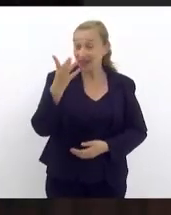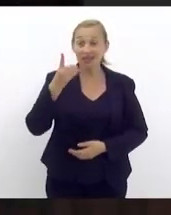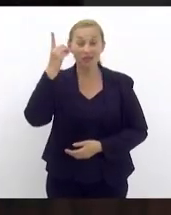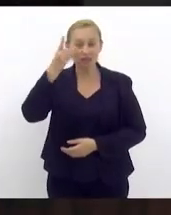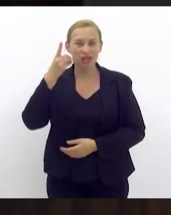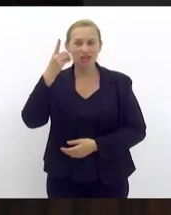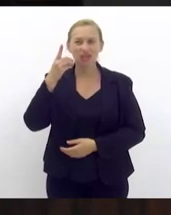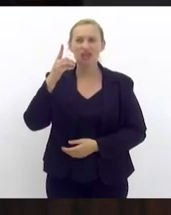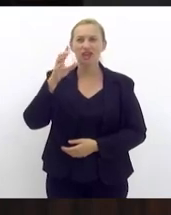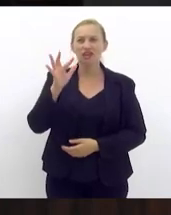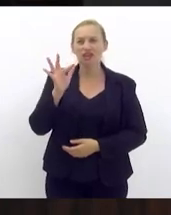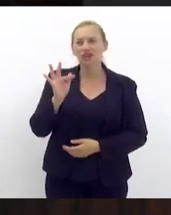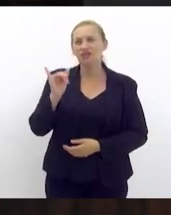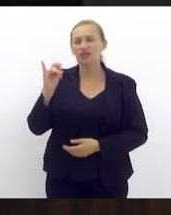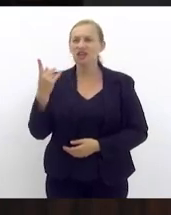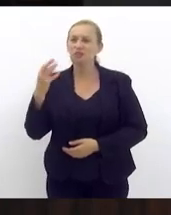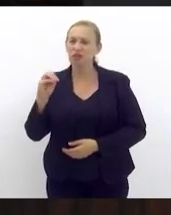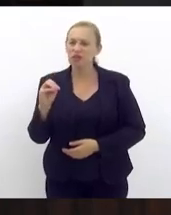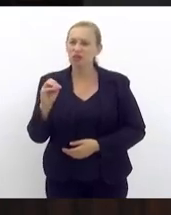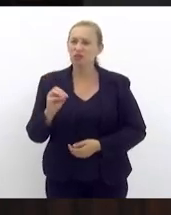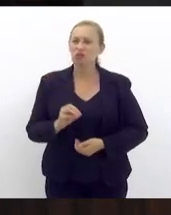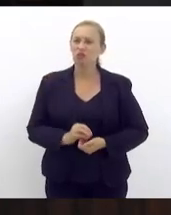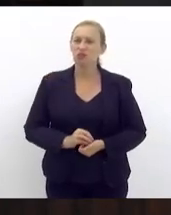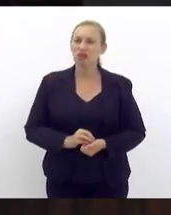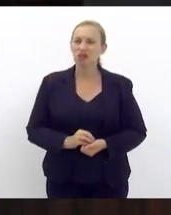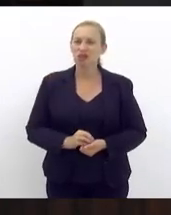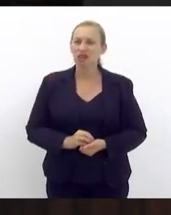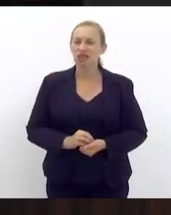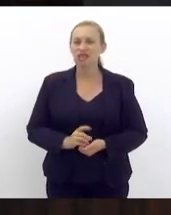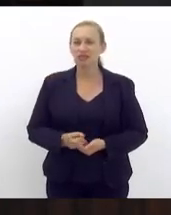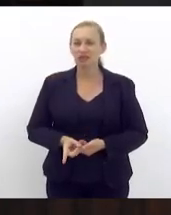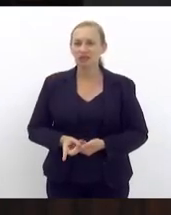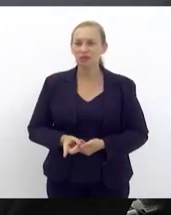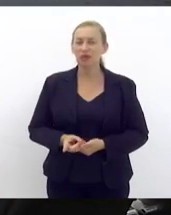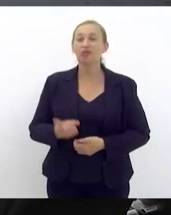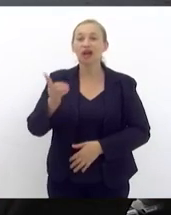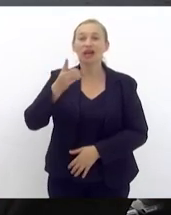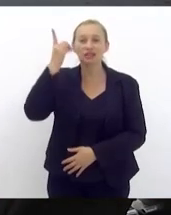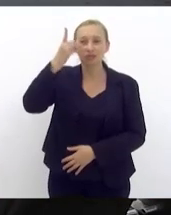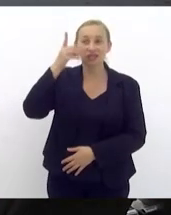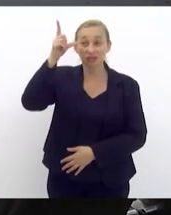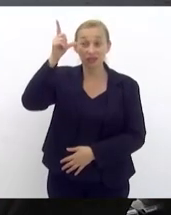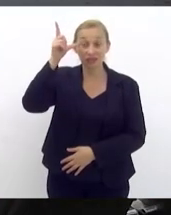Felipinho Raviz próximo orador inscrita é a nobre deputada Lucinha